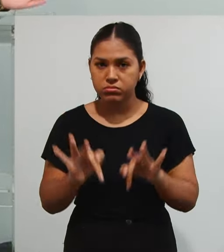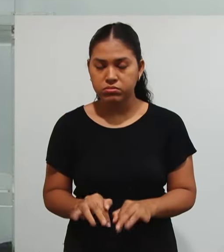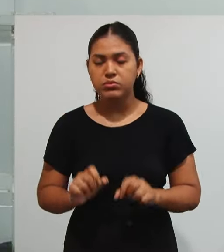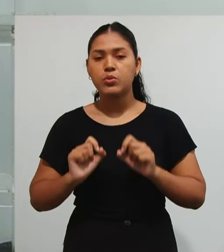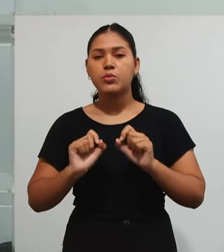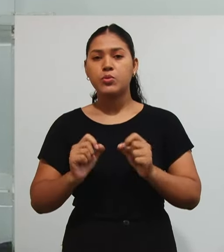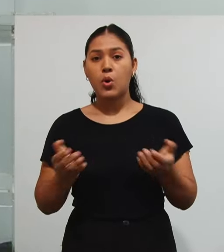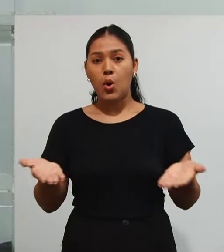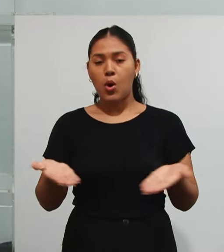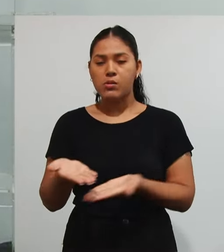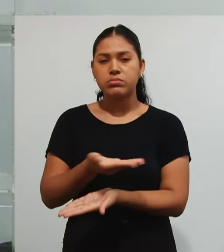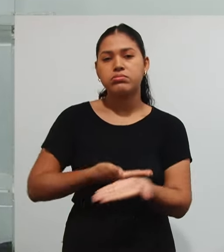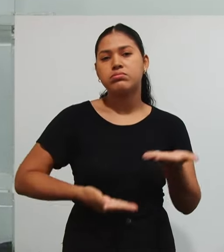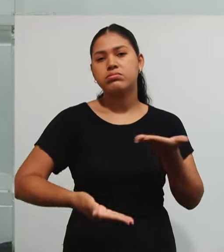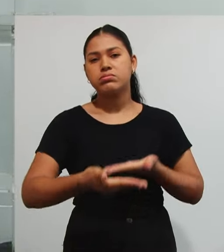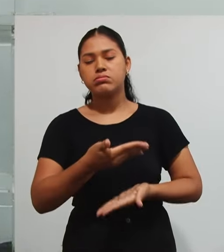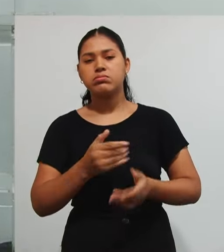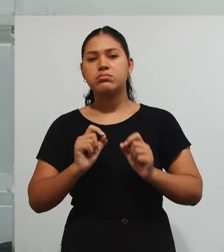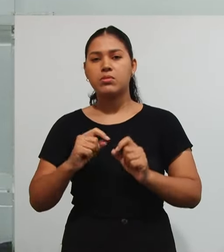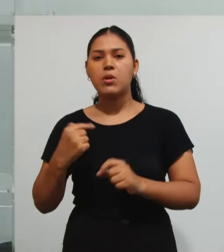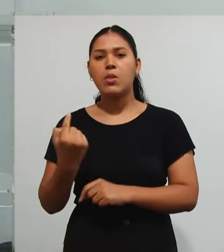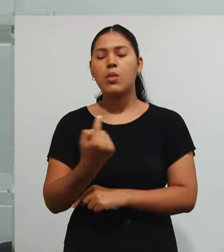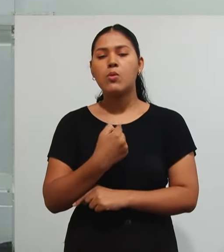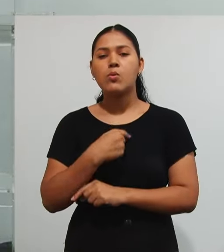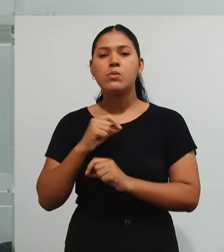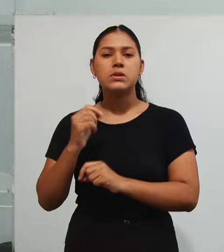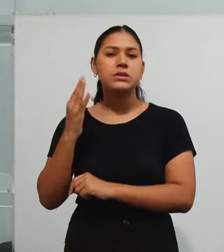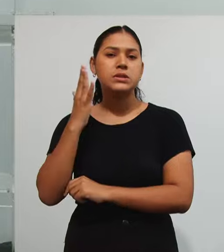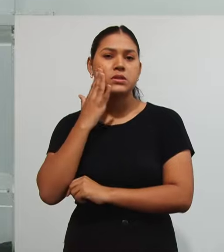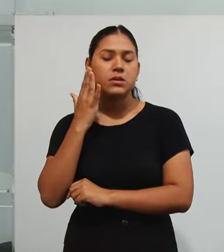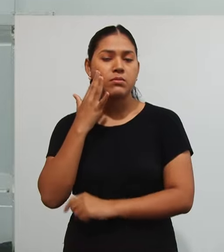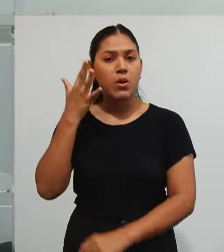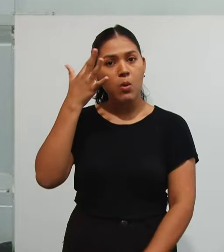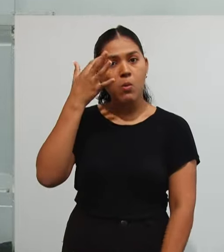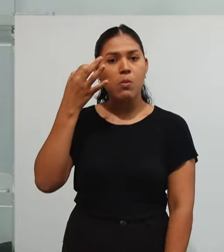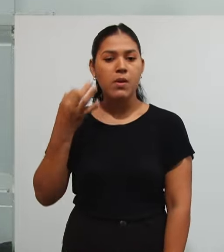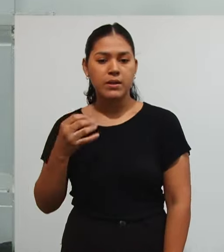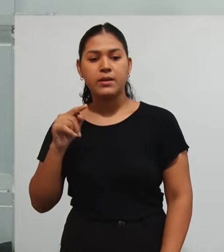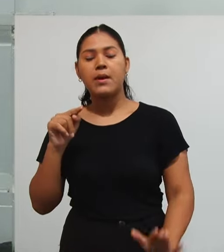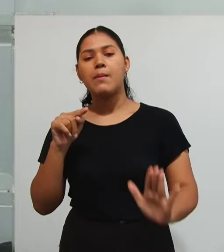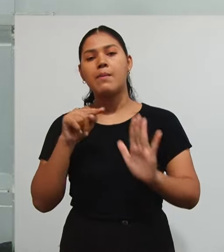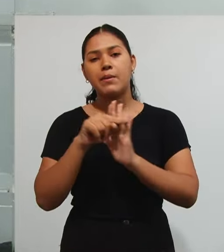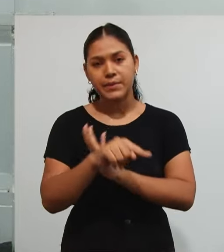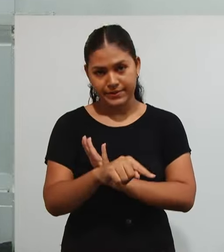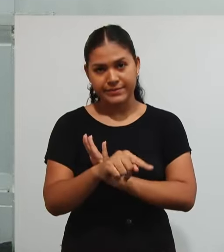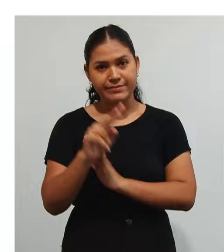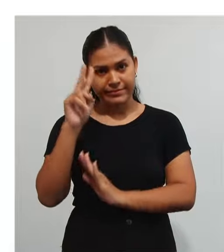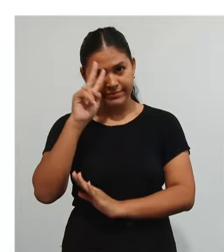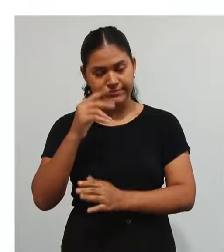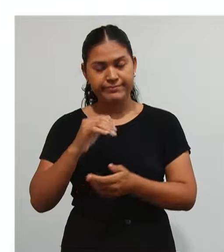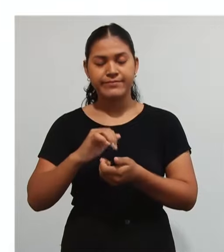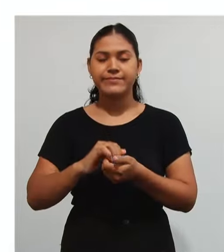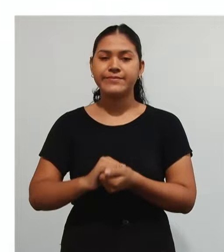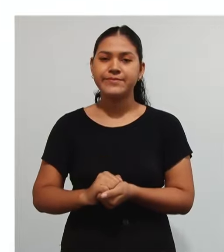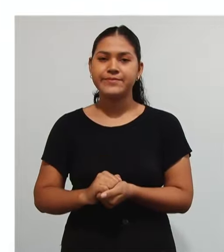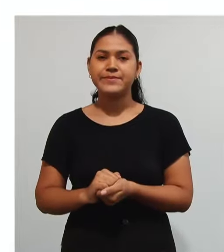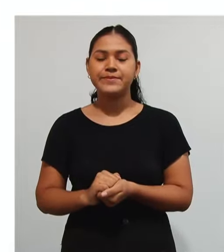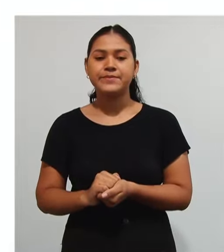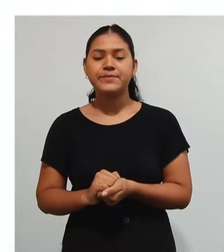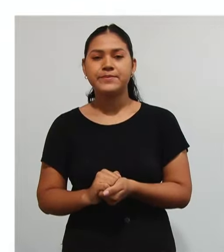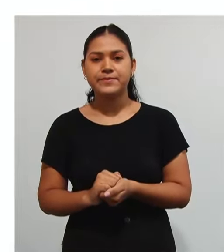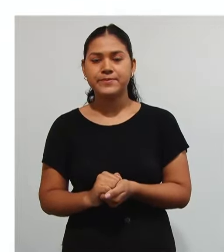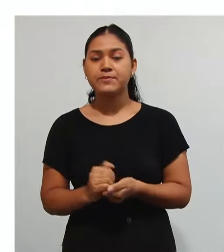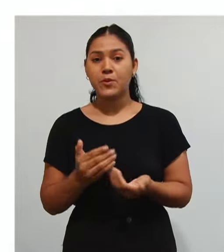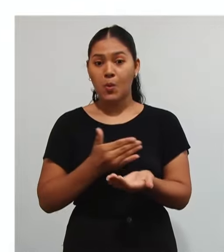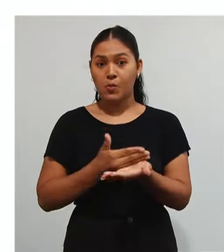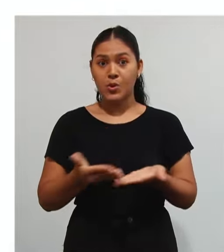Aula, desse nosso módulo Nós temos que ter a resposta Para esse pensamento E iniciando aqui o